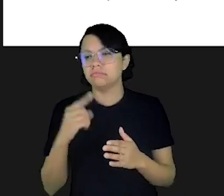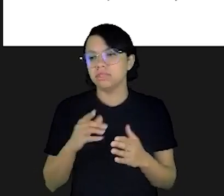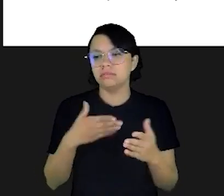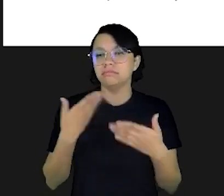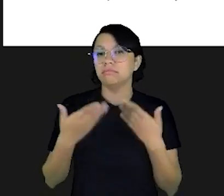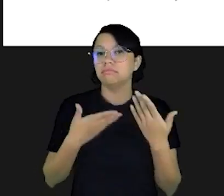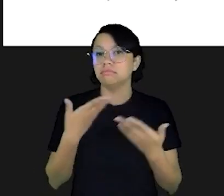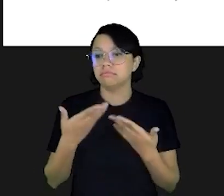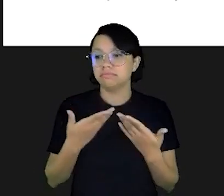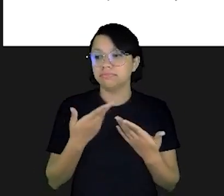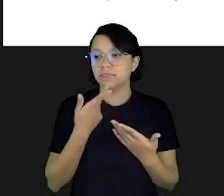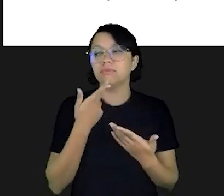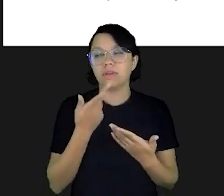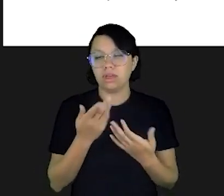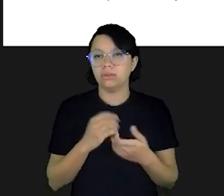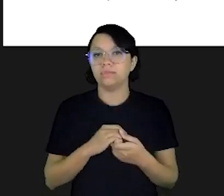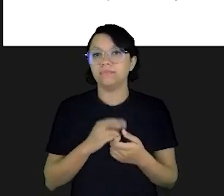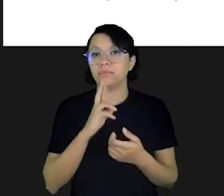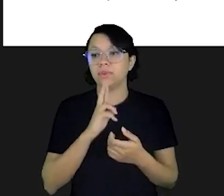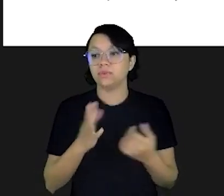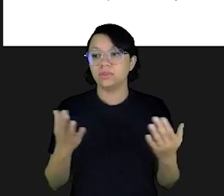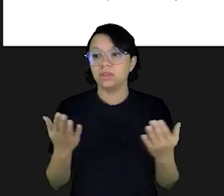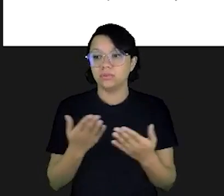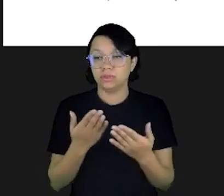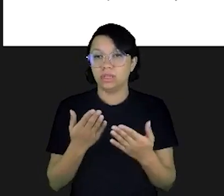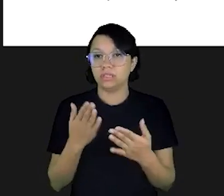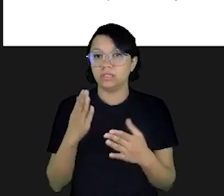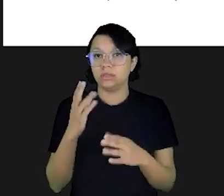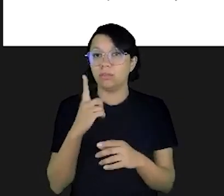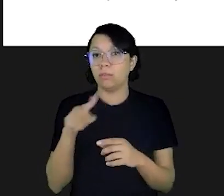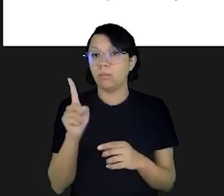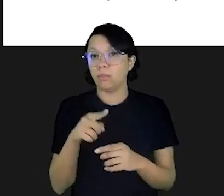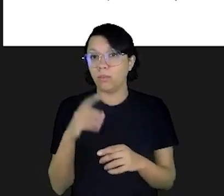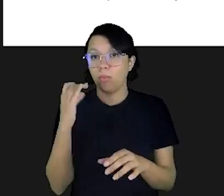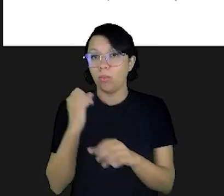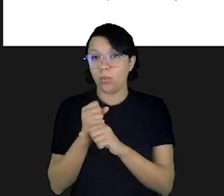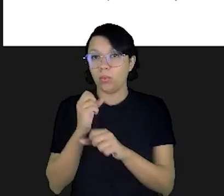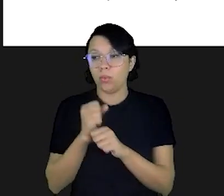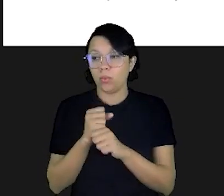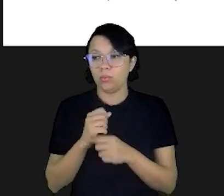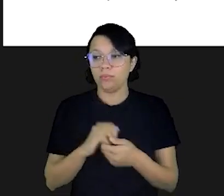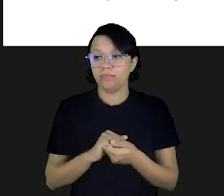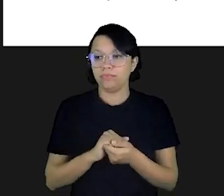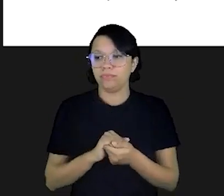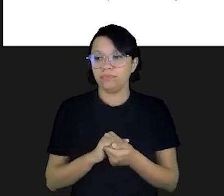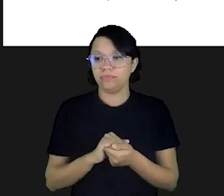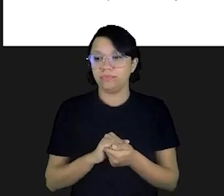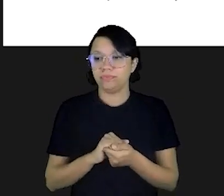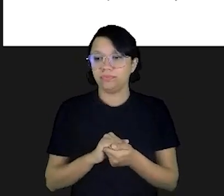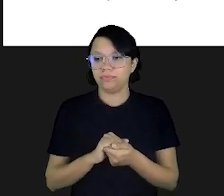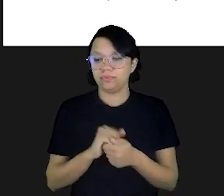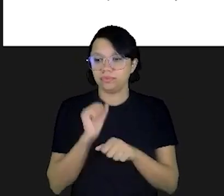Muito bem, e conto para vocês. O resultado desta multiplicação é este aqui.